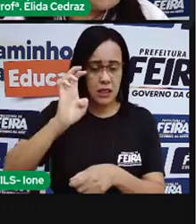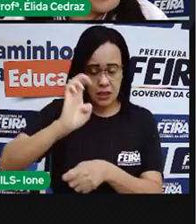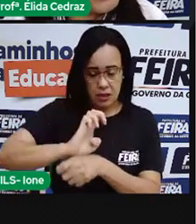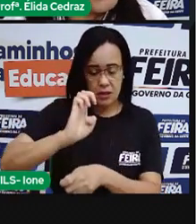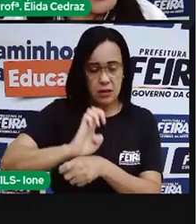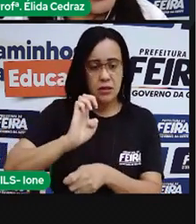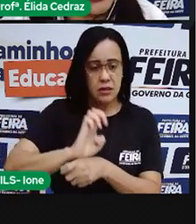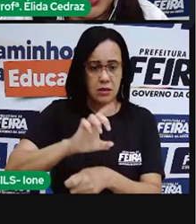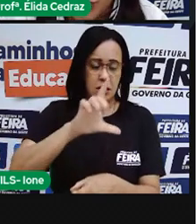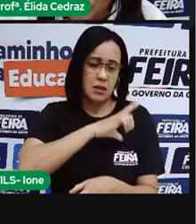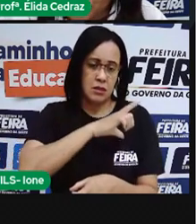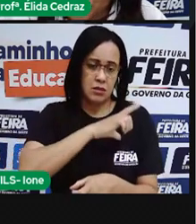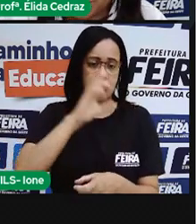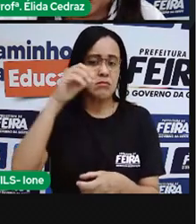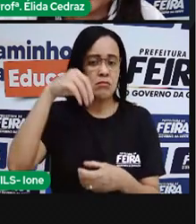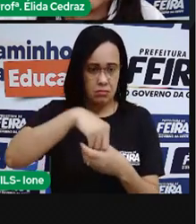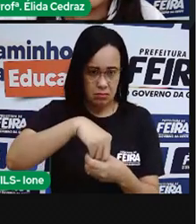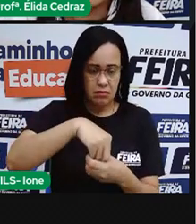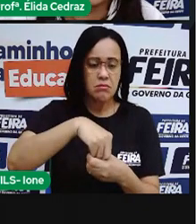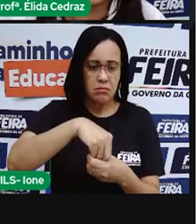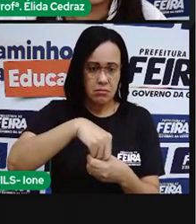e o Rio Grande do Sul.